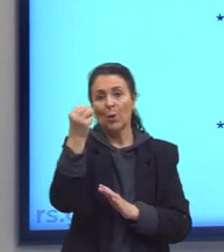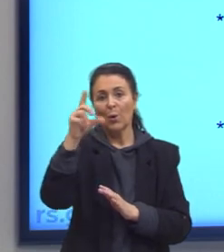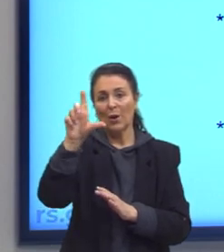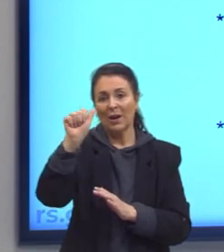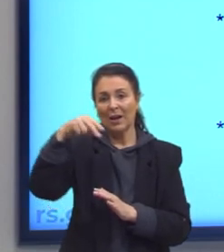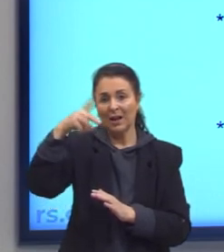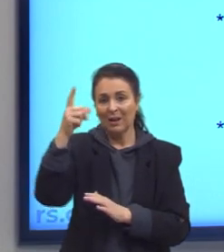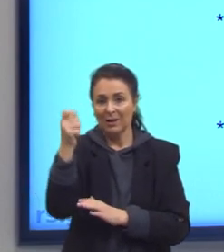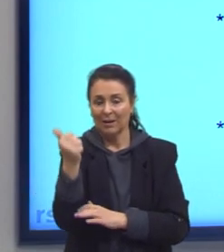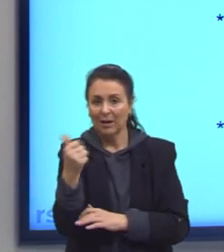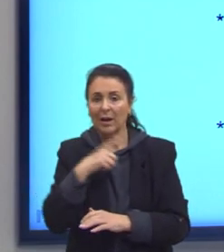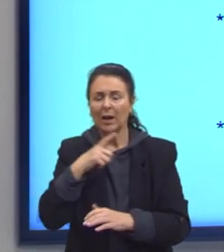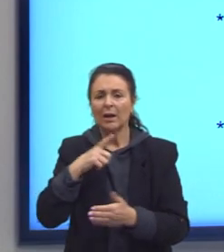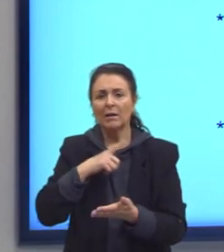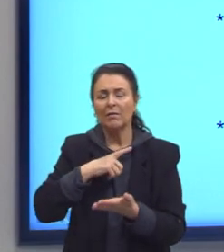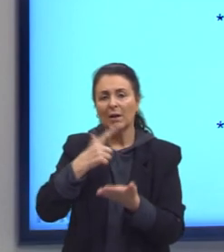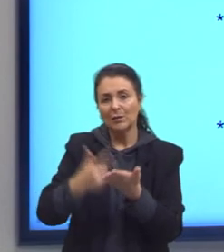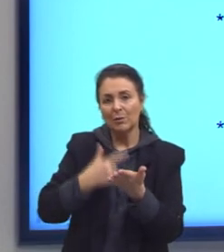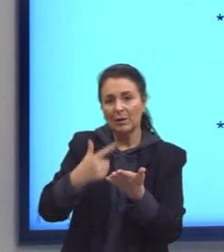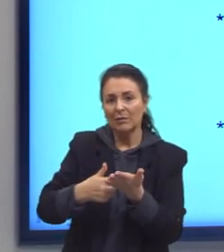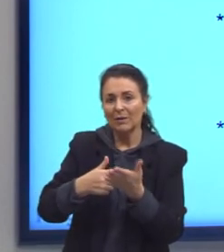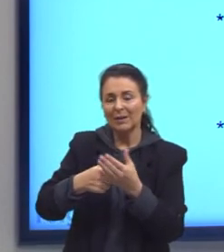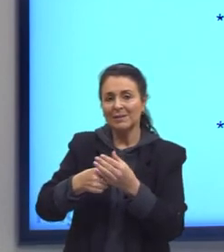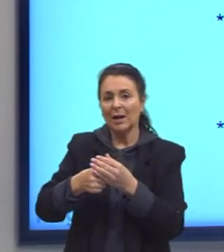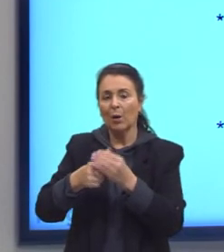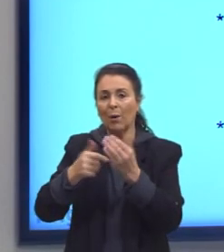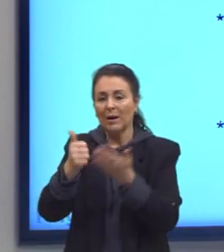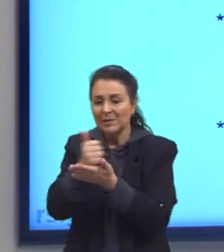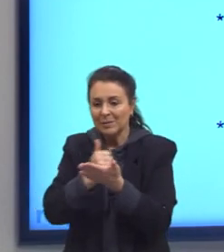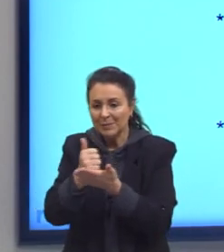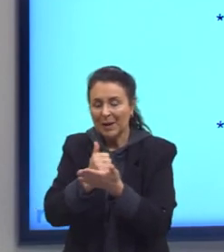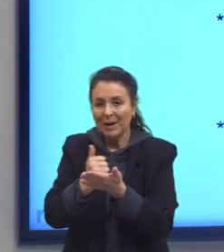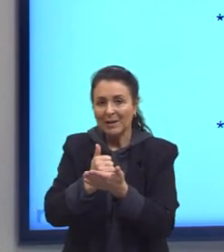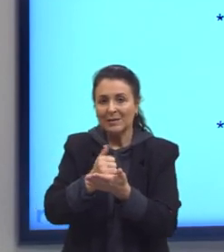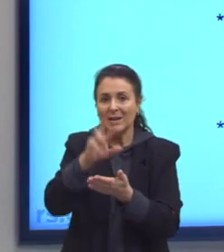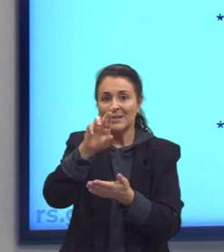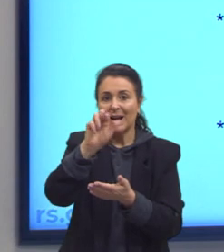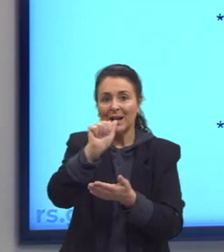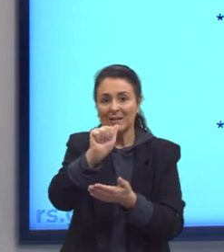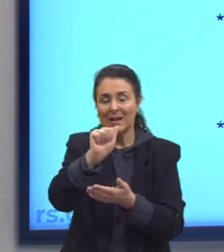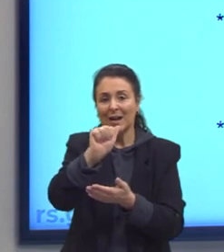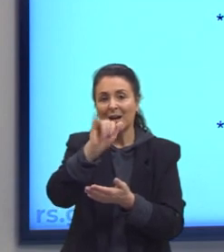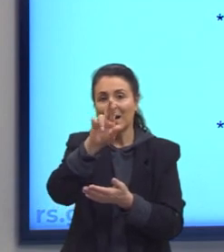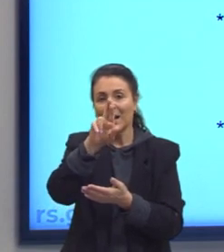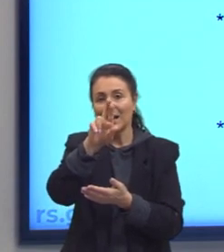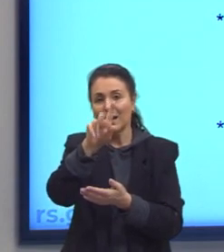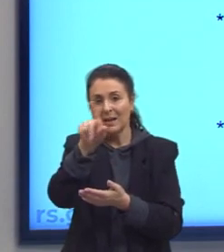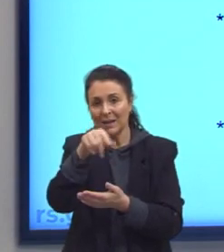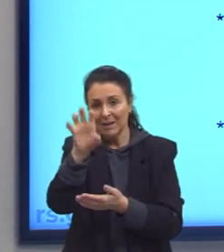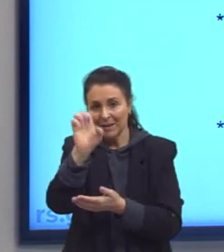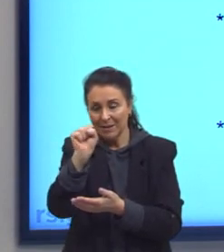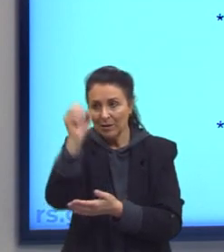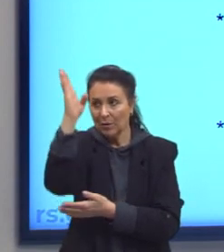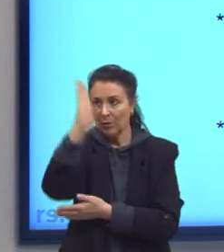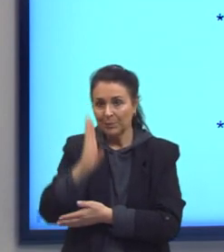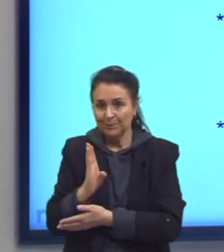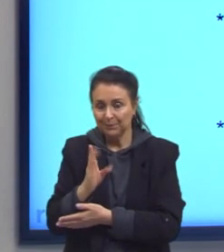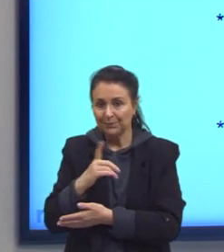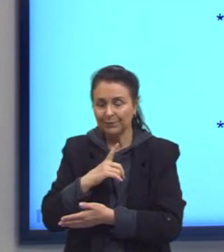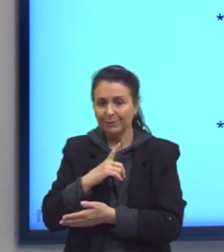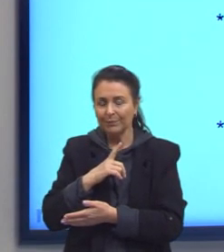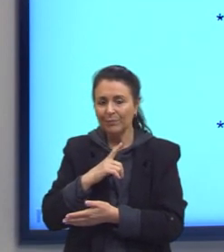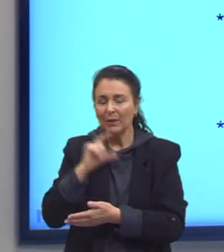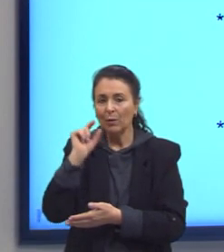Holanda escreve o livro Raízes do Brasil. No livro Raízes do Brasil, o principal ponto do Sérgio Buarque de Holanda